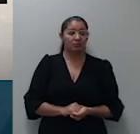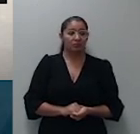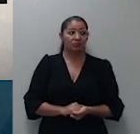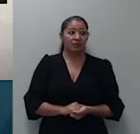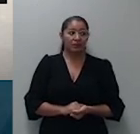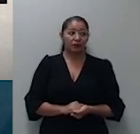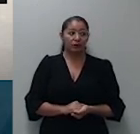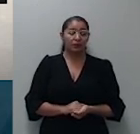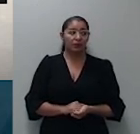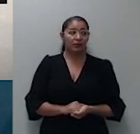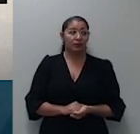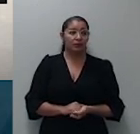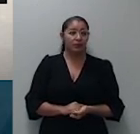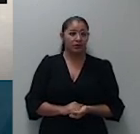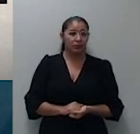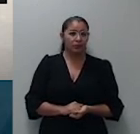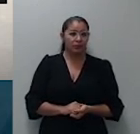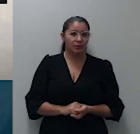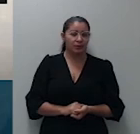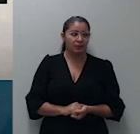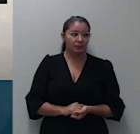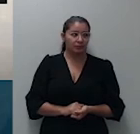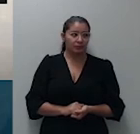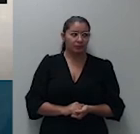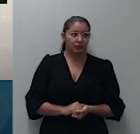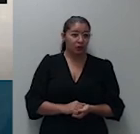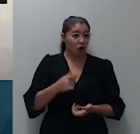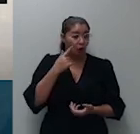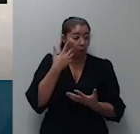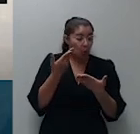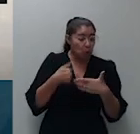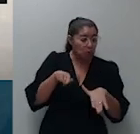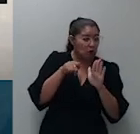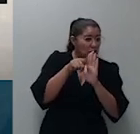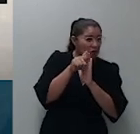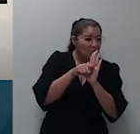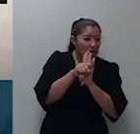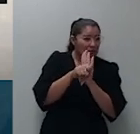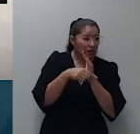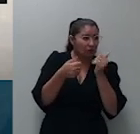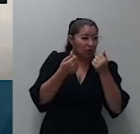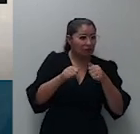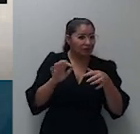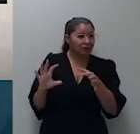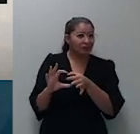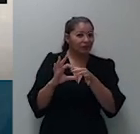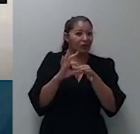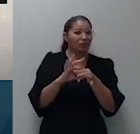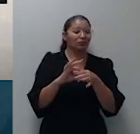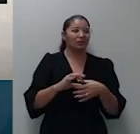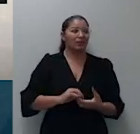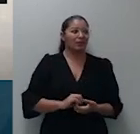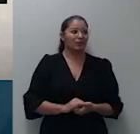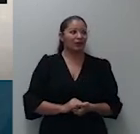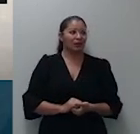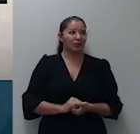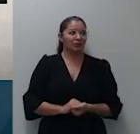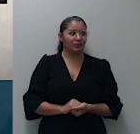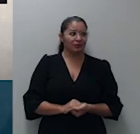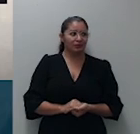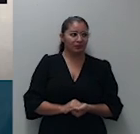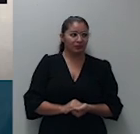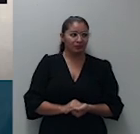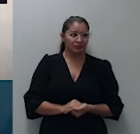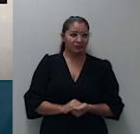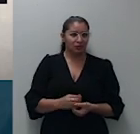conclusão de não ser possível o exame da pretensão da União e engraçado no feito a condição de opoente sob o entendimento de que